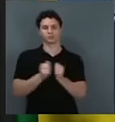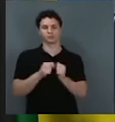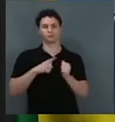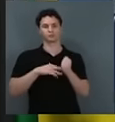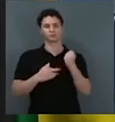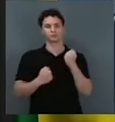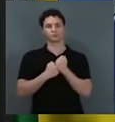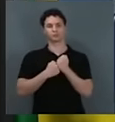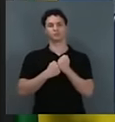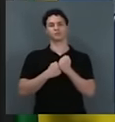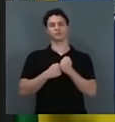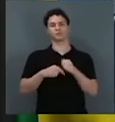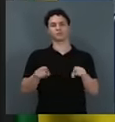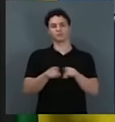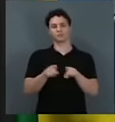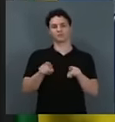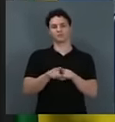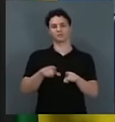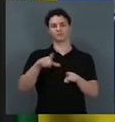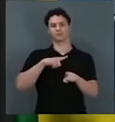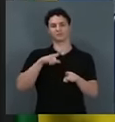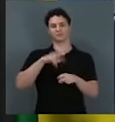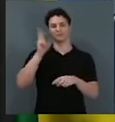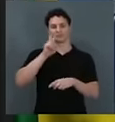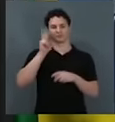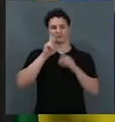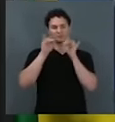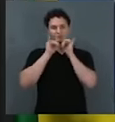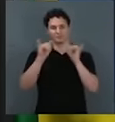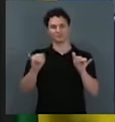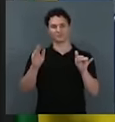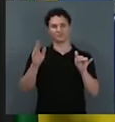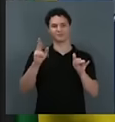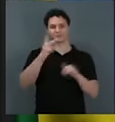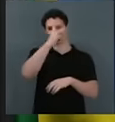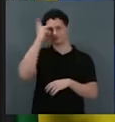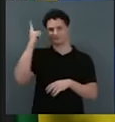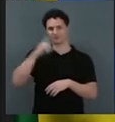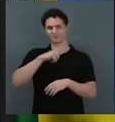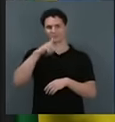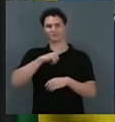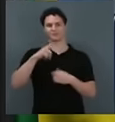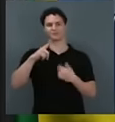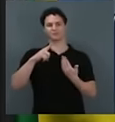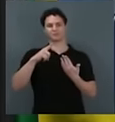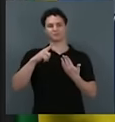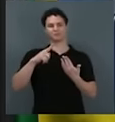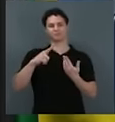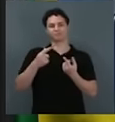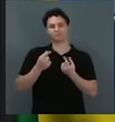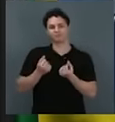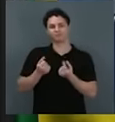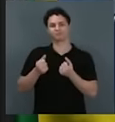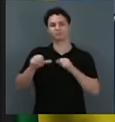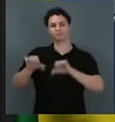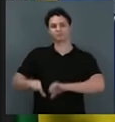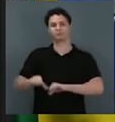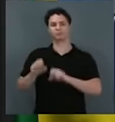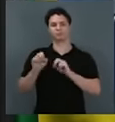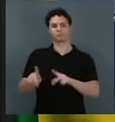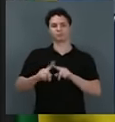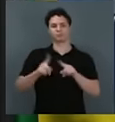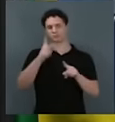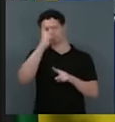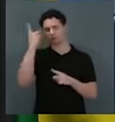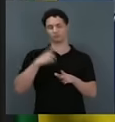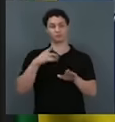Isso aqui é injustiça. Você viu a história que ela contou aqui? Agora, teve pessoas que quebraram, tudo bem. Agora, pessoas que estiveram aqui, não entraram,